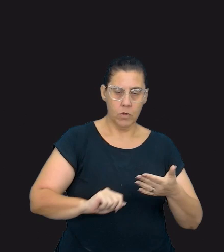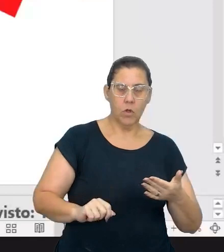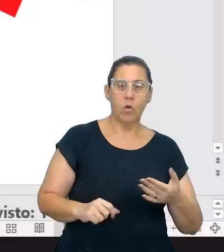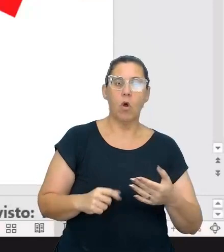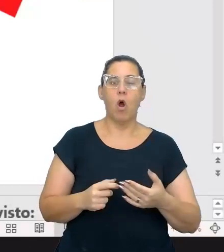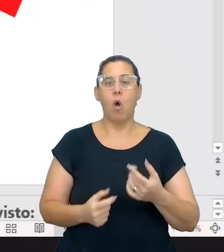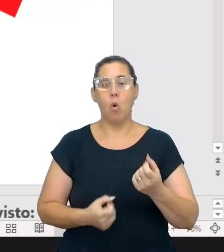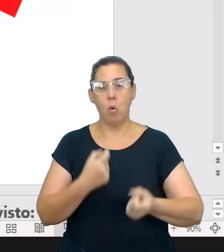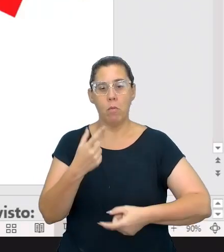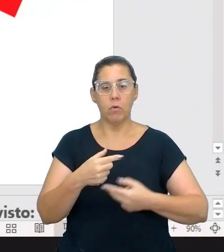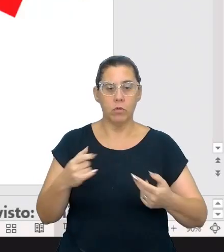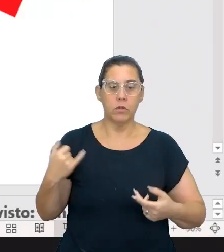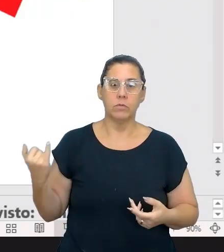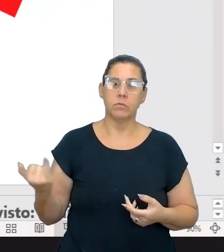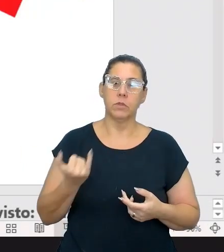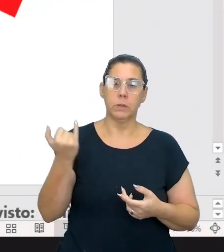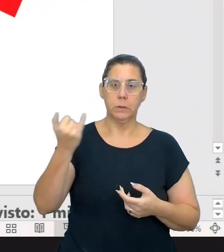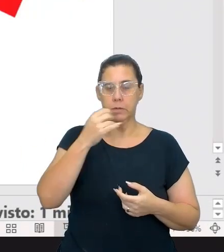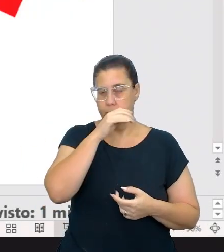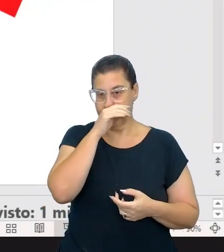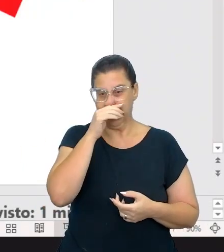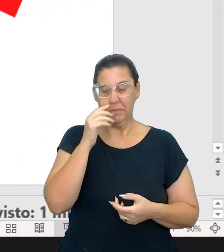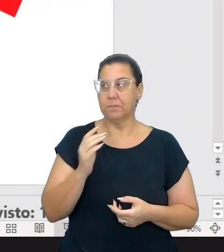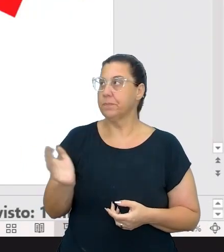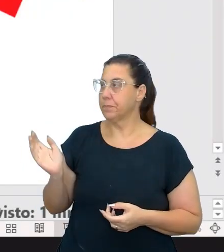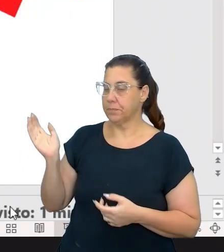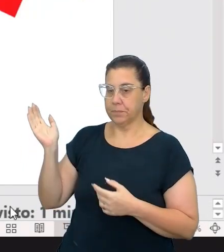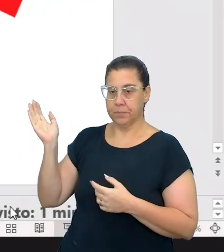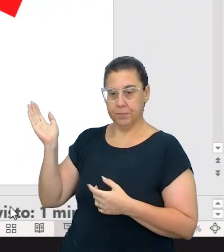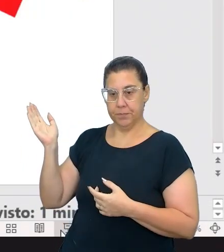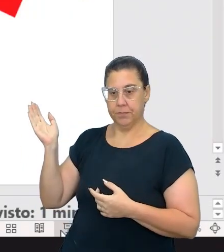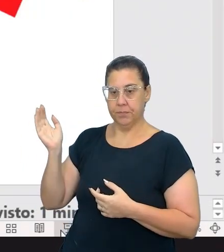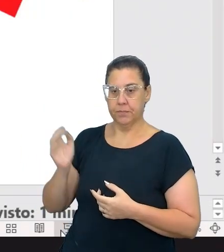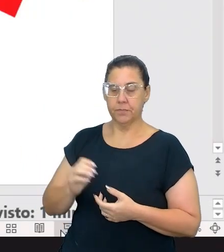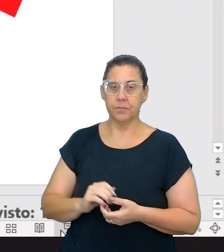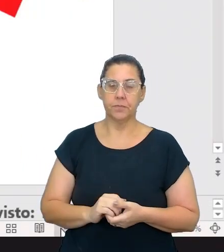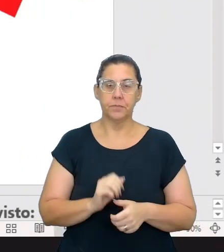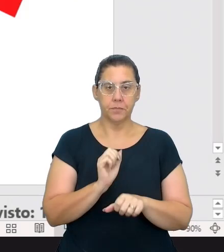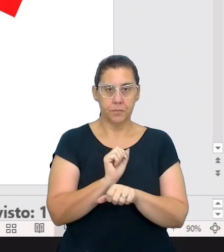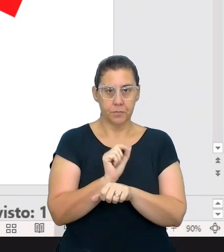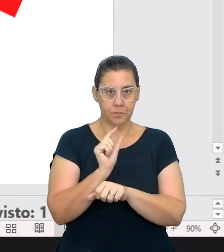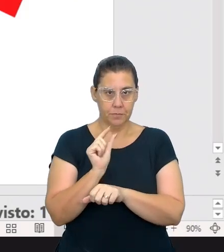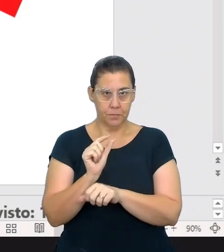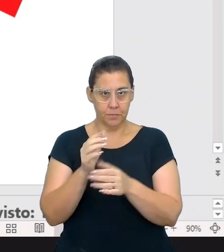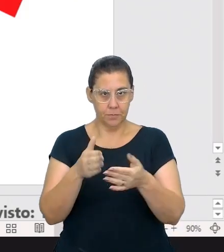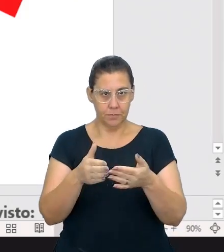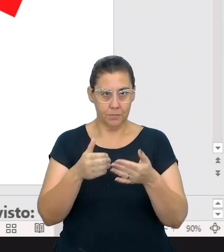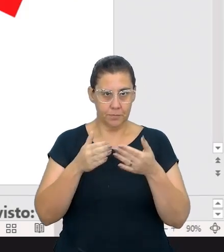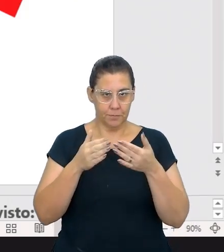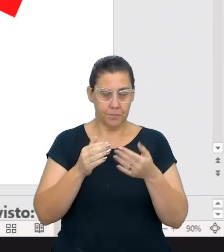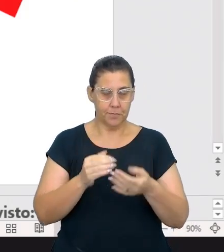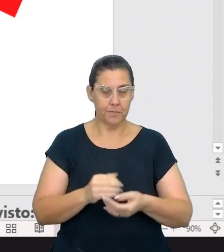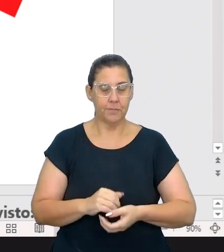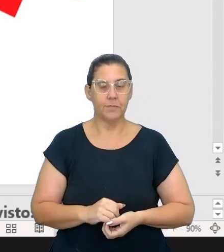importantes dessa nossa formação. Só um minutinho, vamos lá.